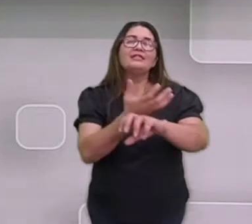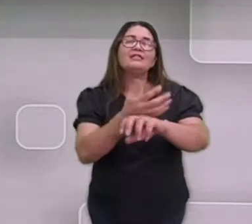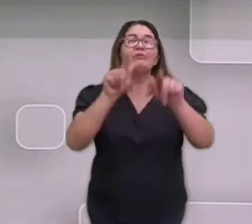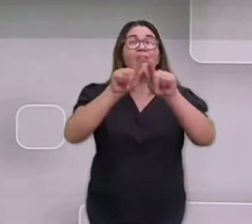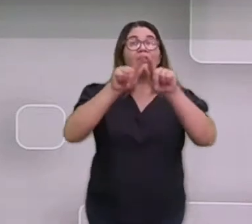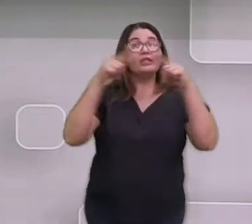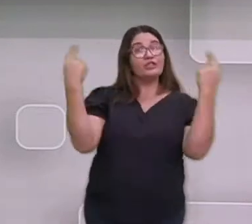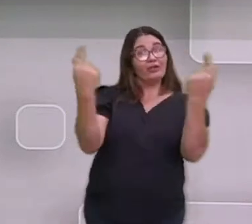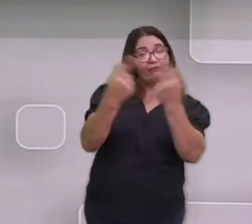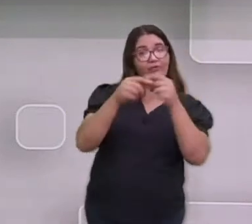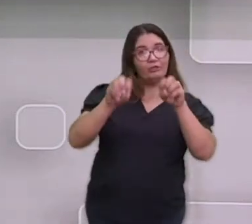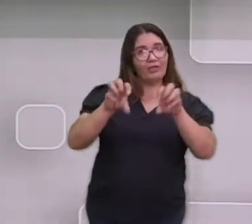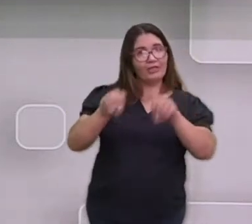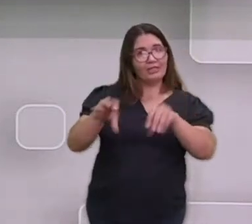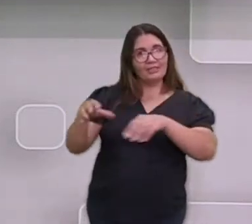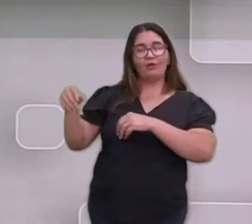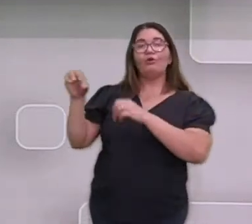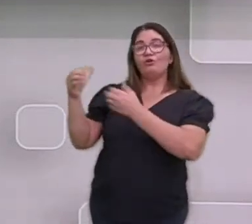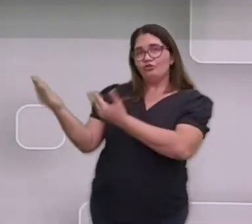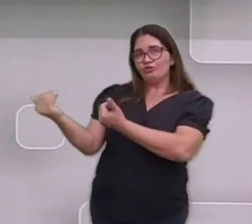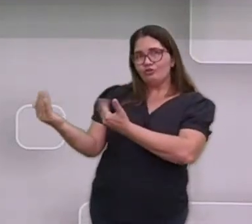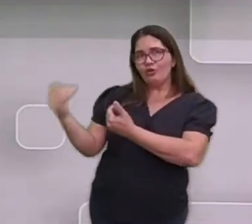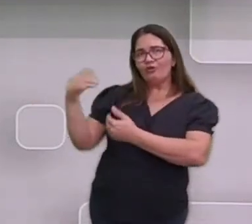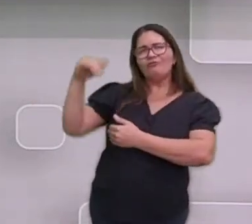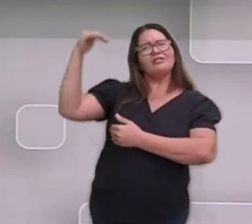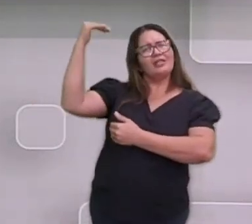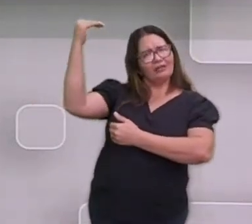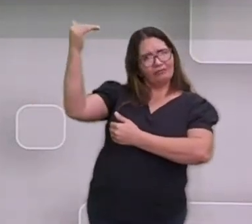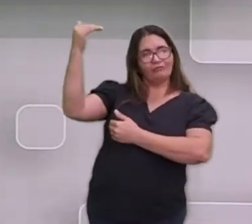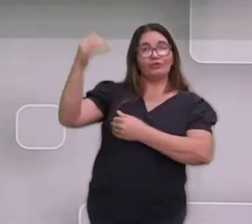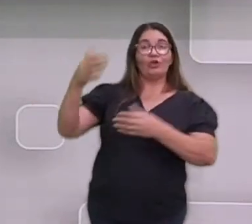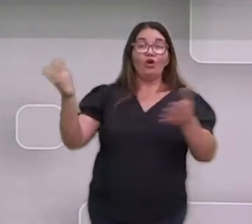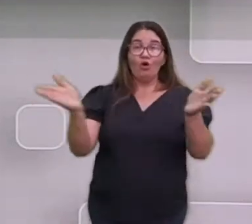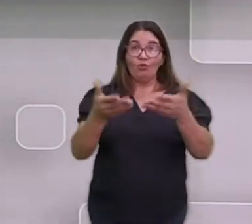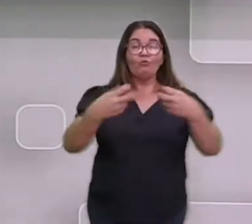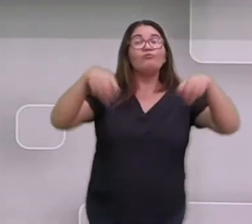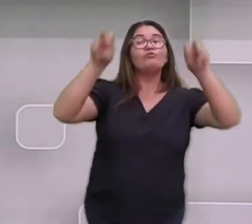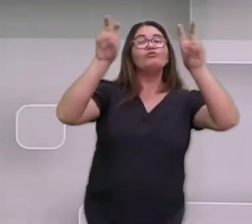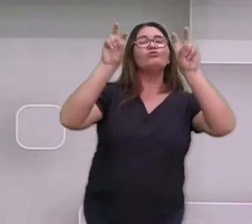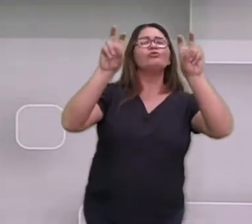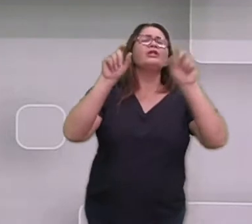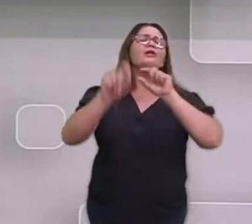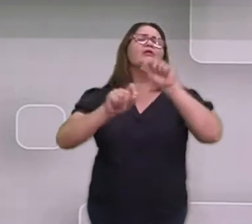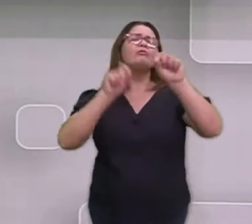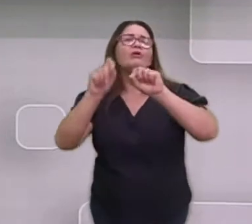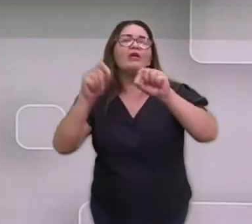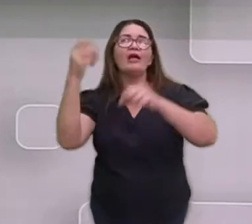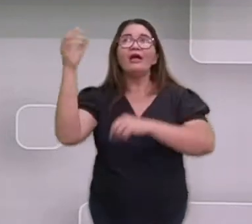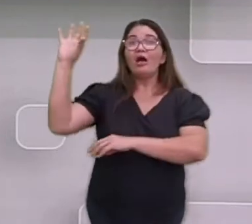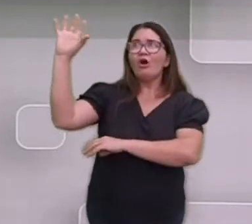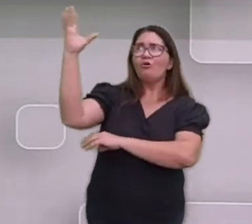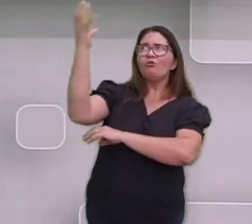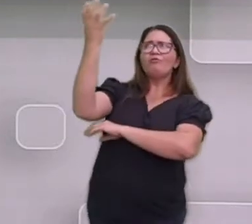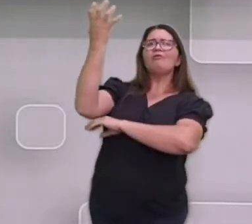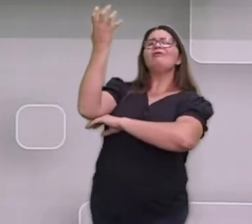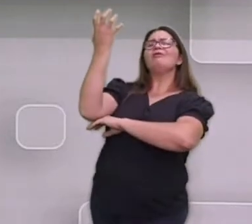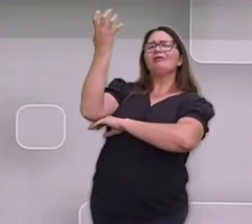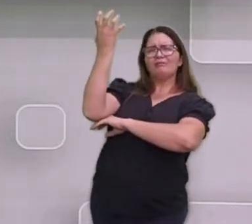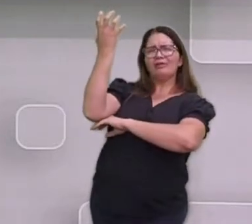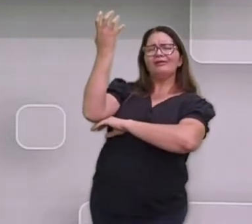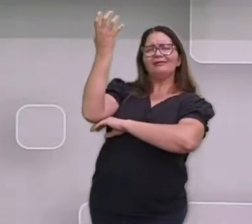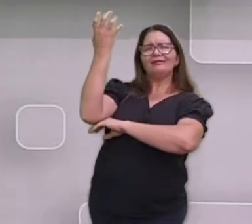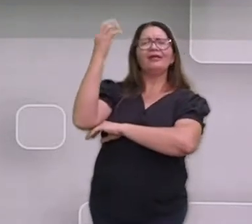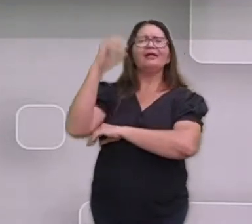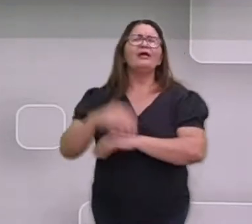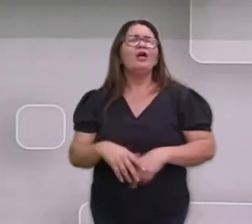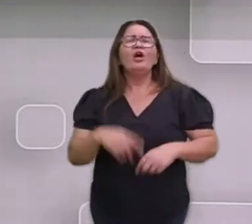vamos falar sobre o clima. Professora, por que a gente vai falar sobre o clima do Brasil separado de outra matéria? Porque